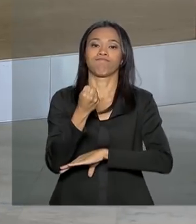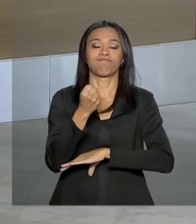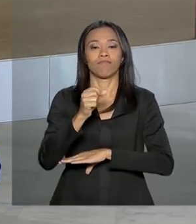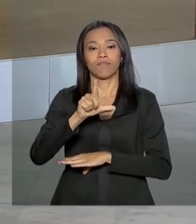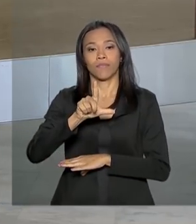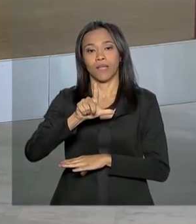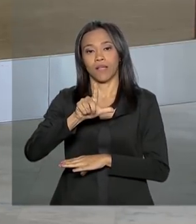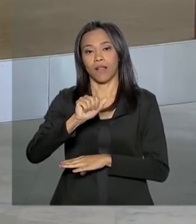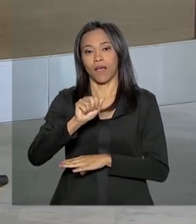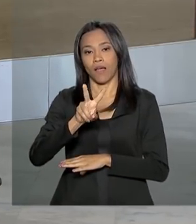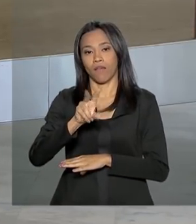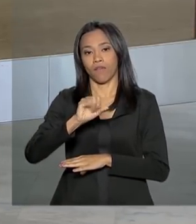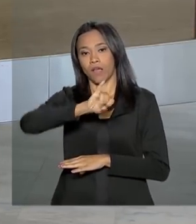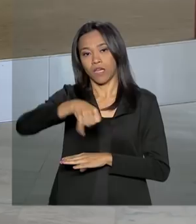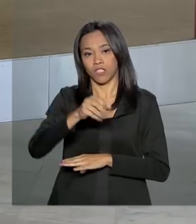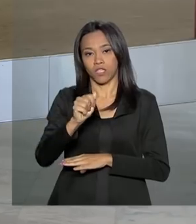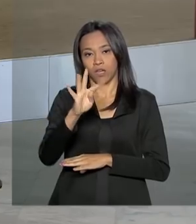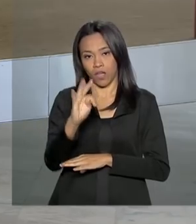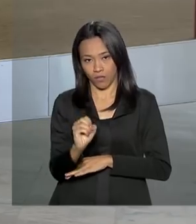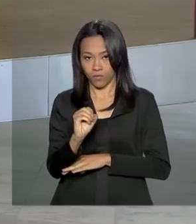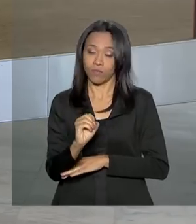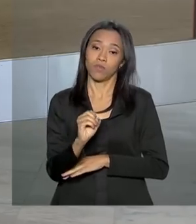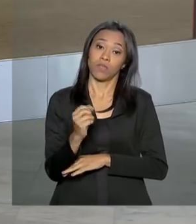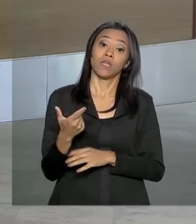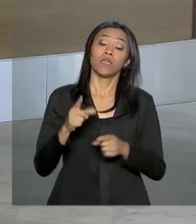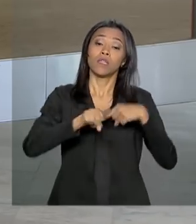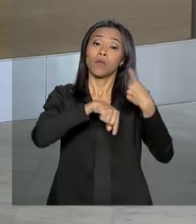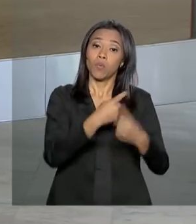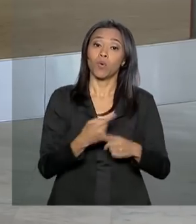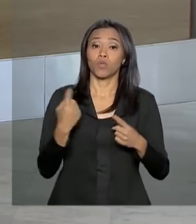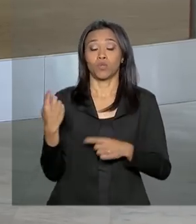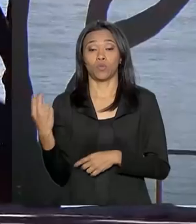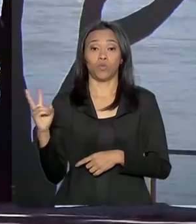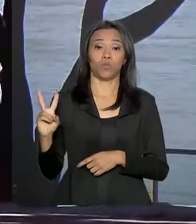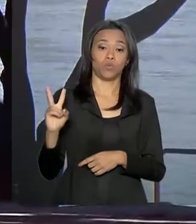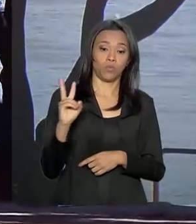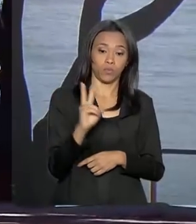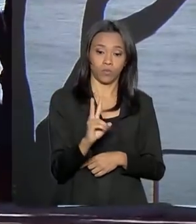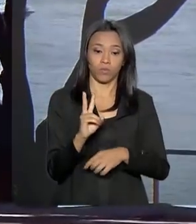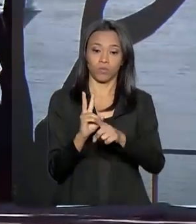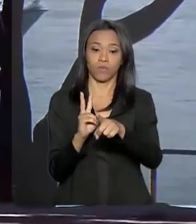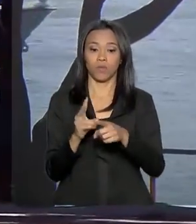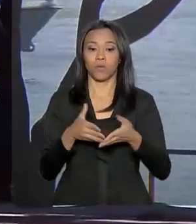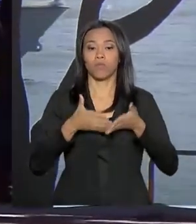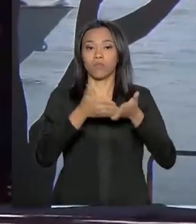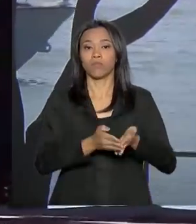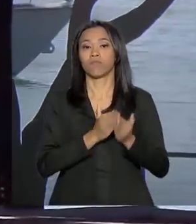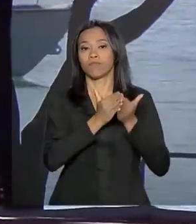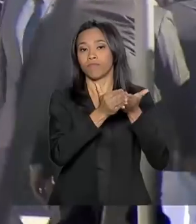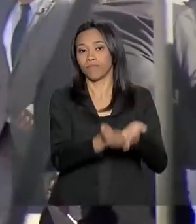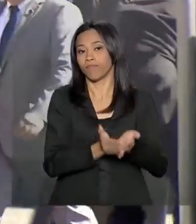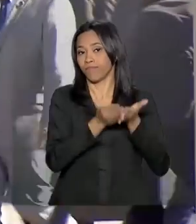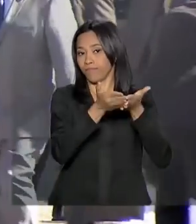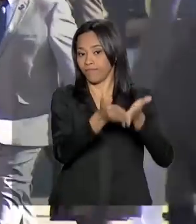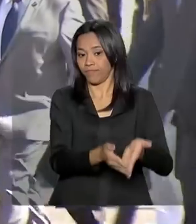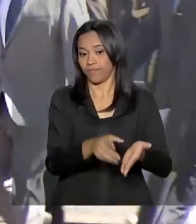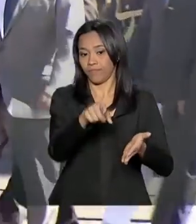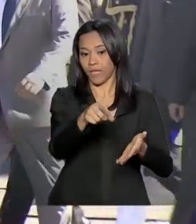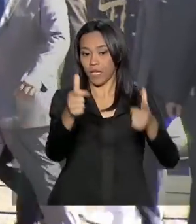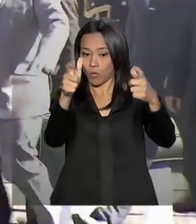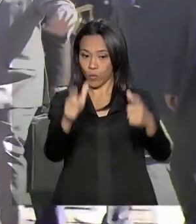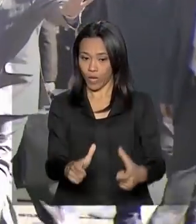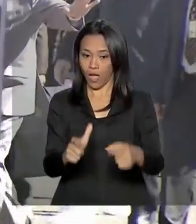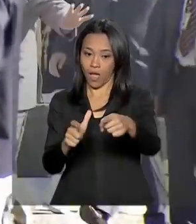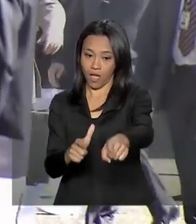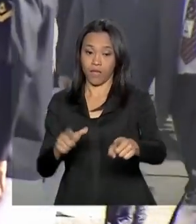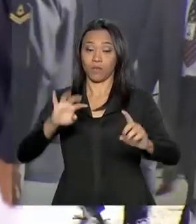Sérgio Mouro. Depois, os dois, o presidente e o ministro, seguiram de lancha pelo lago Paranuá até o local do evento da Batalha